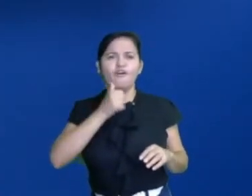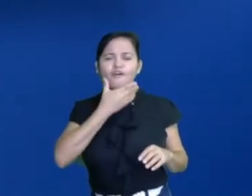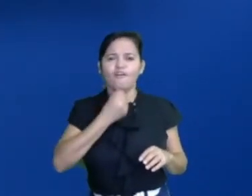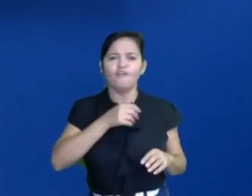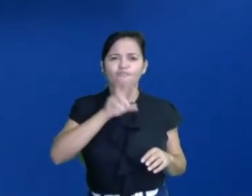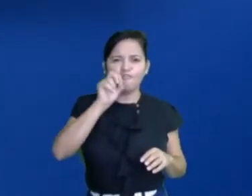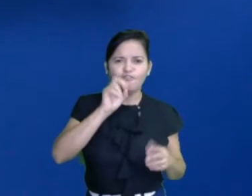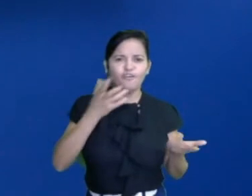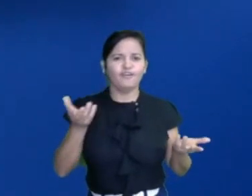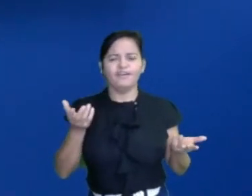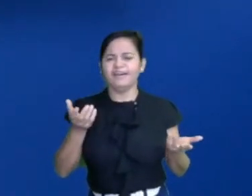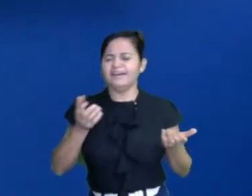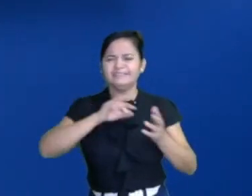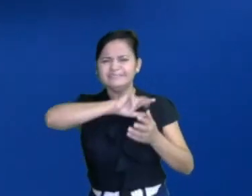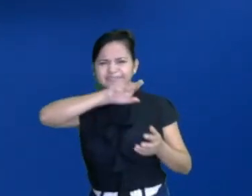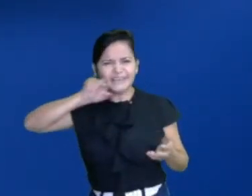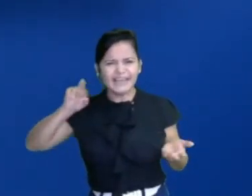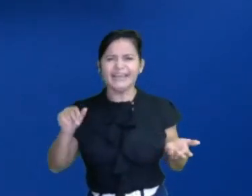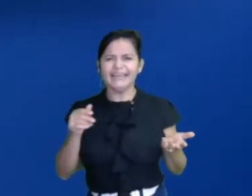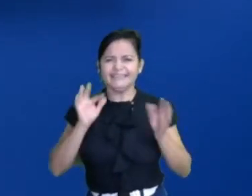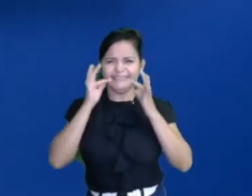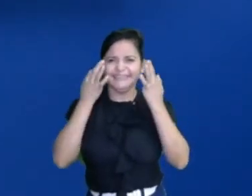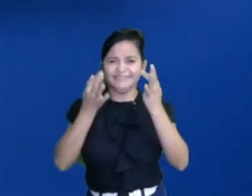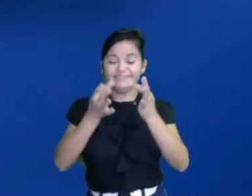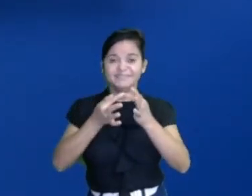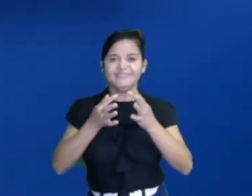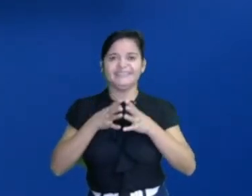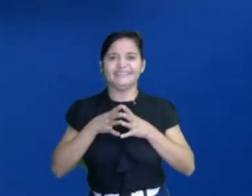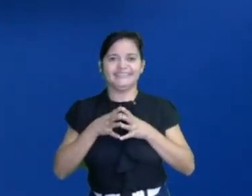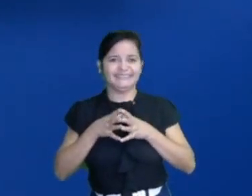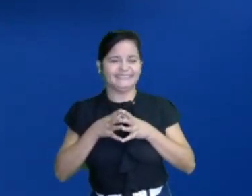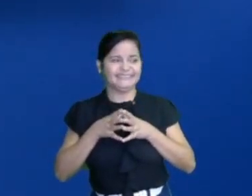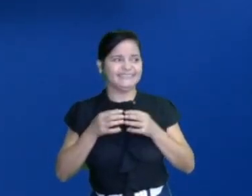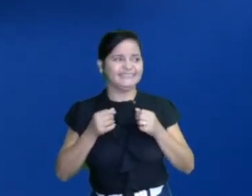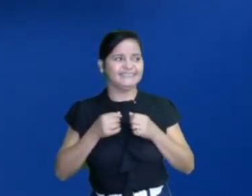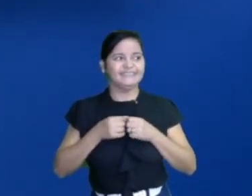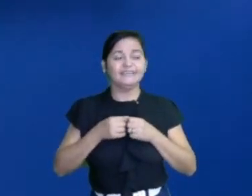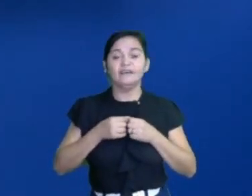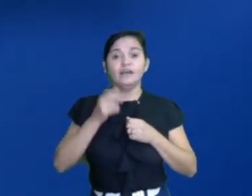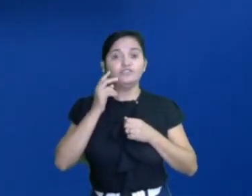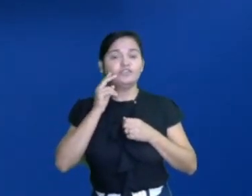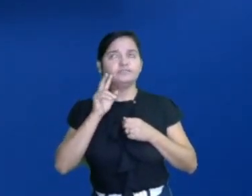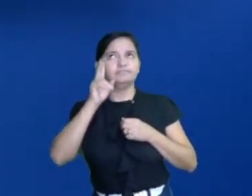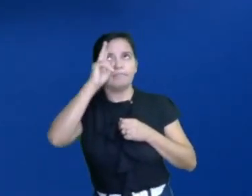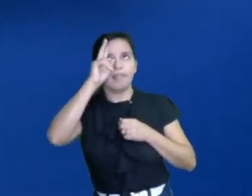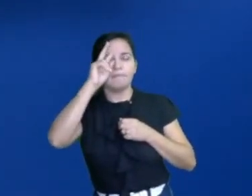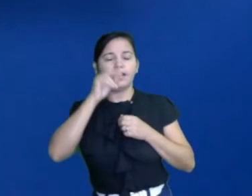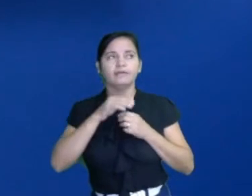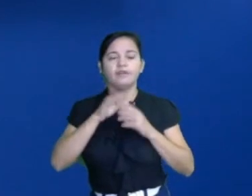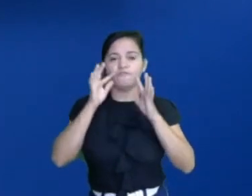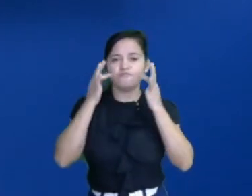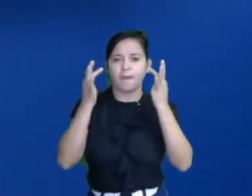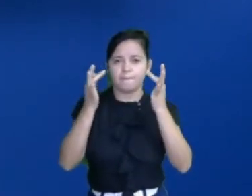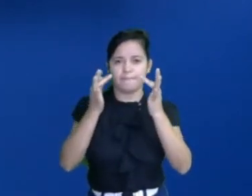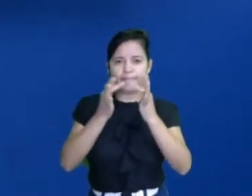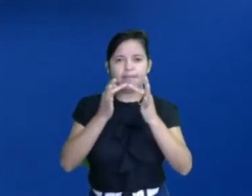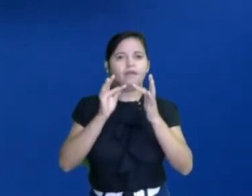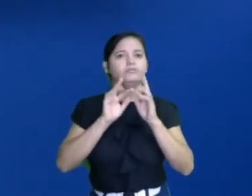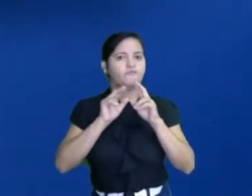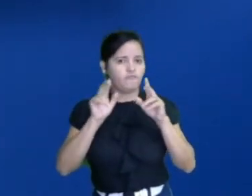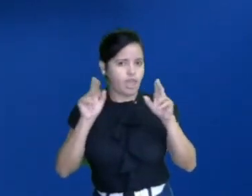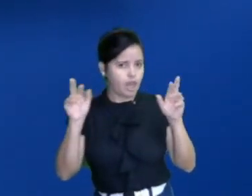foi? A gente viu um monte de gente de nossa família. A gente viu. As famílias são